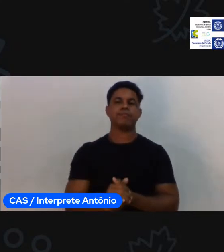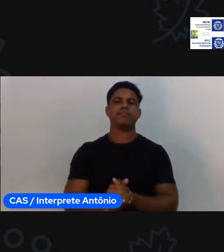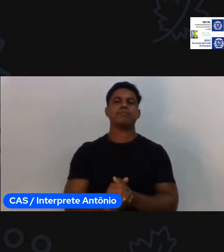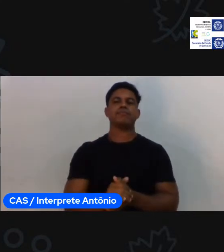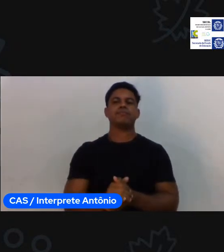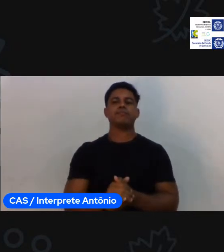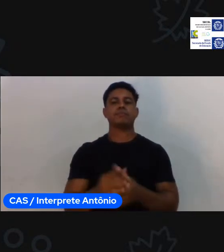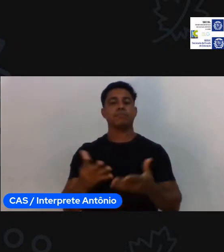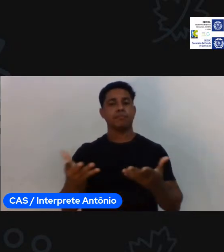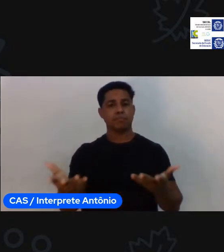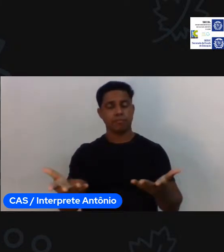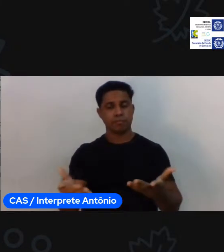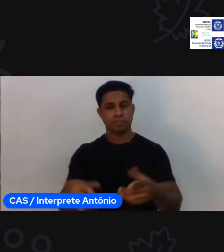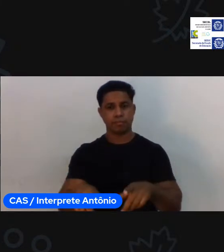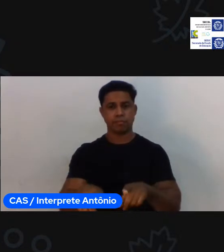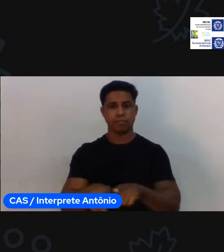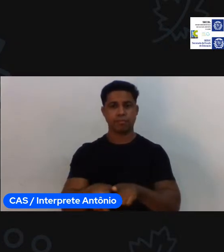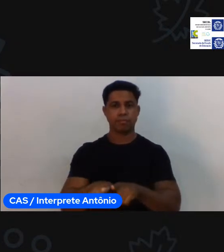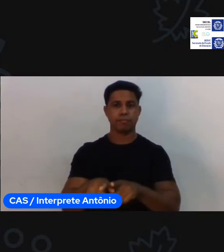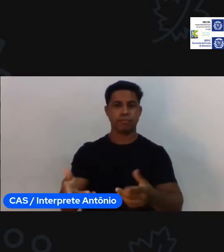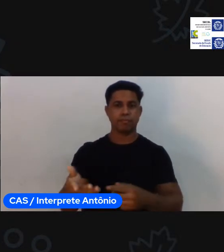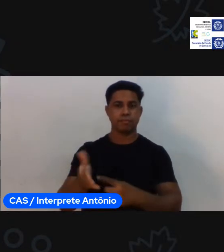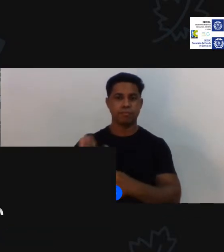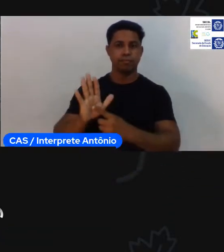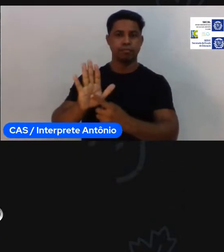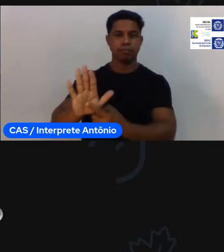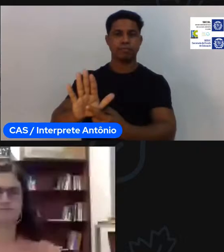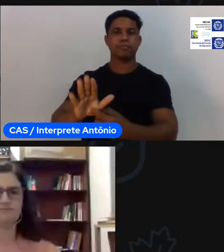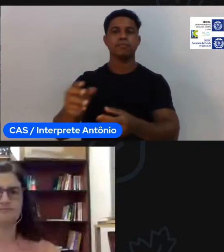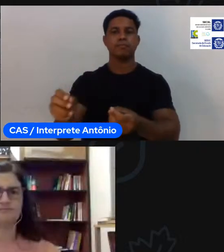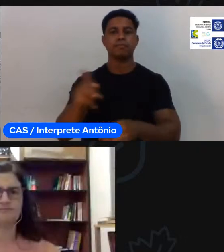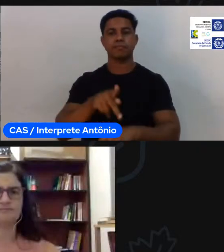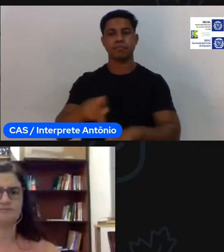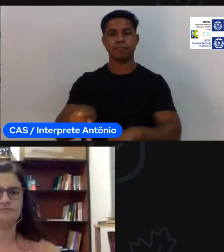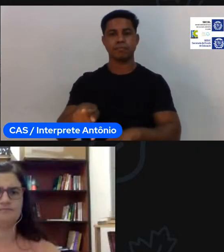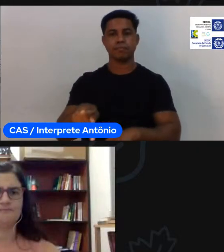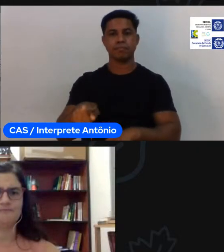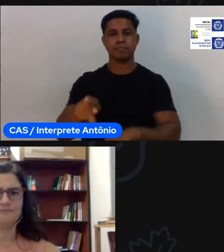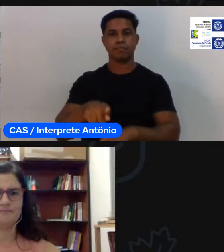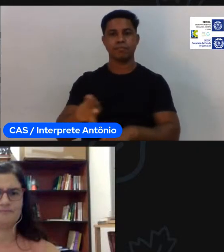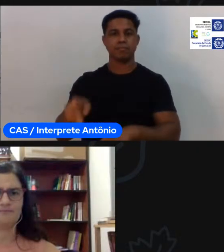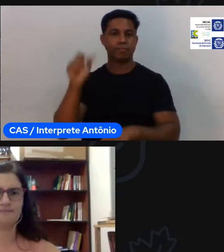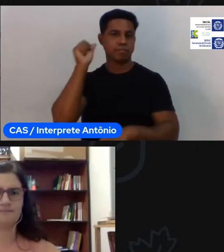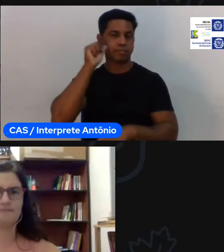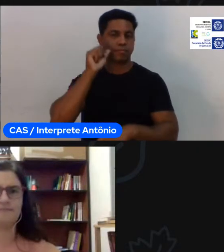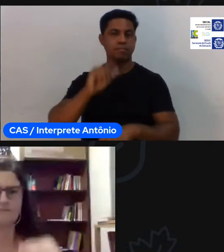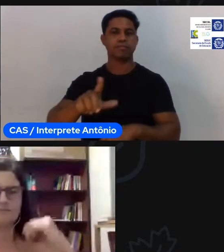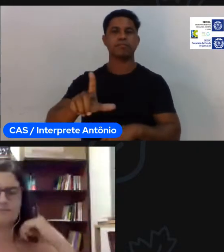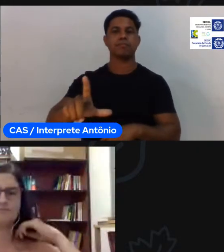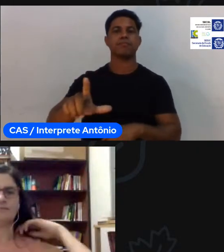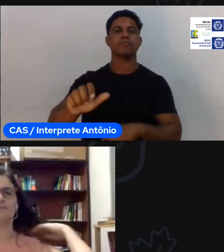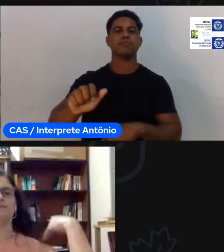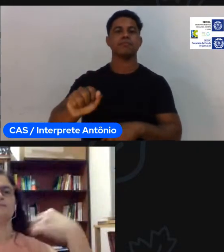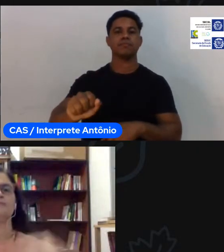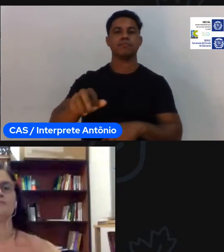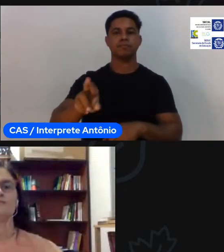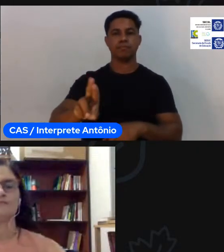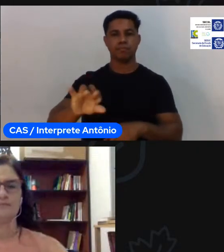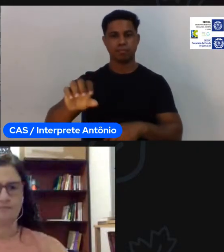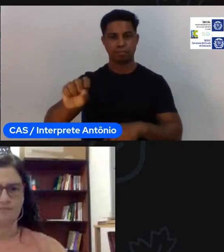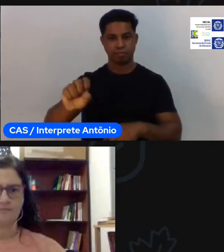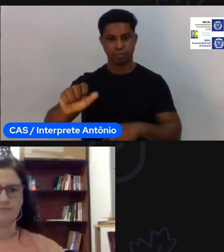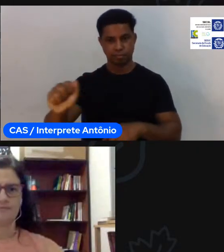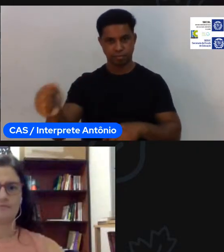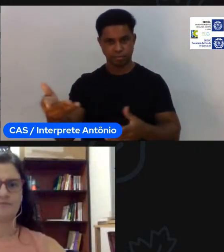apresentar a professora Larissa Rafaela Galati. Então, professora doutora, pesquisadora do grupo de